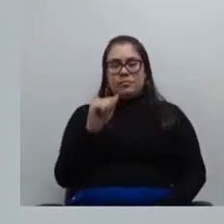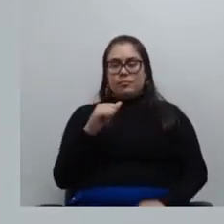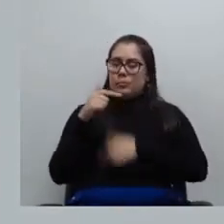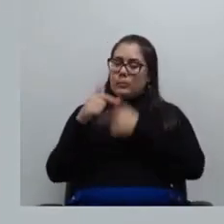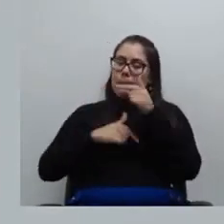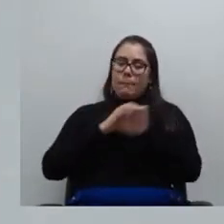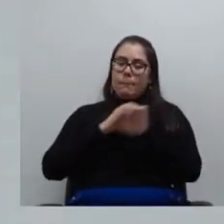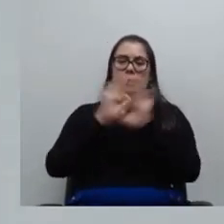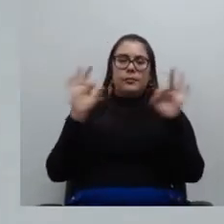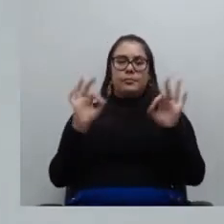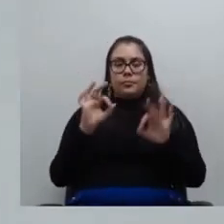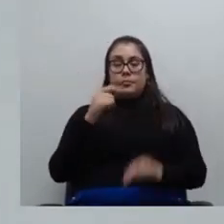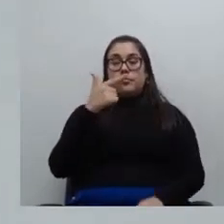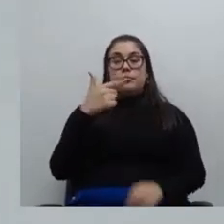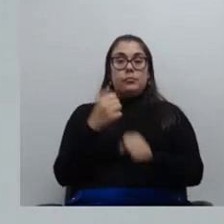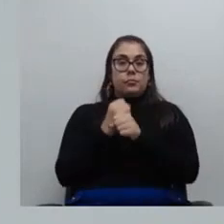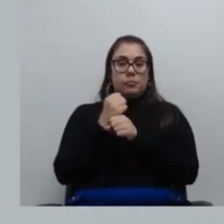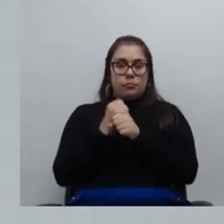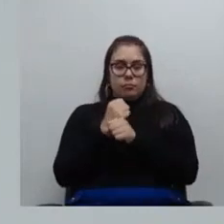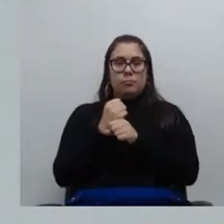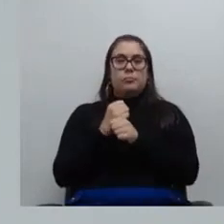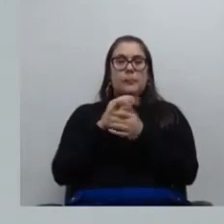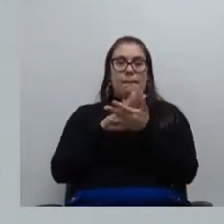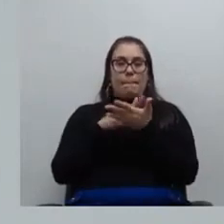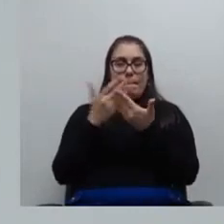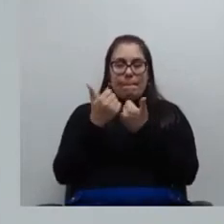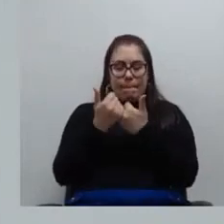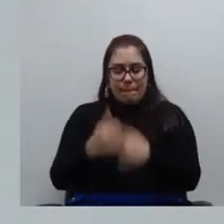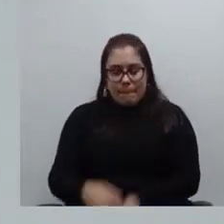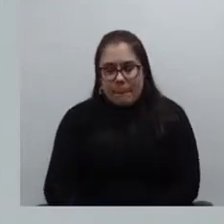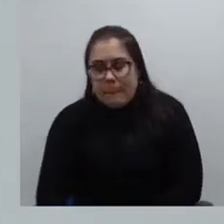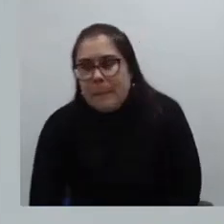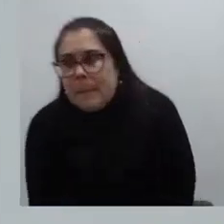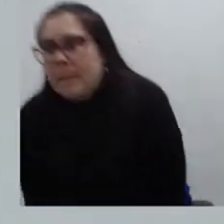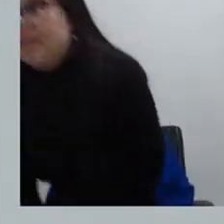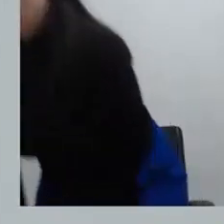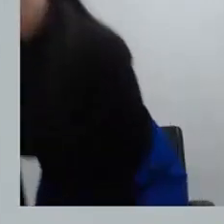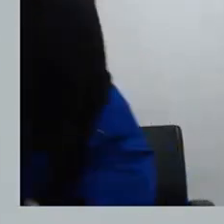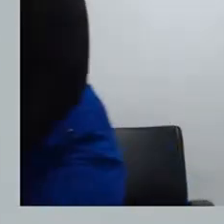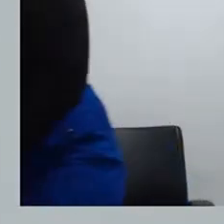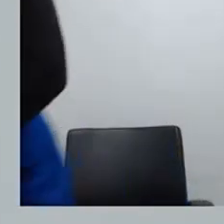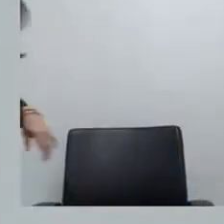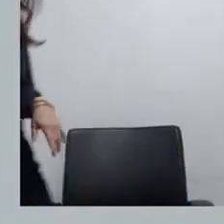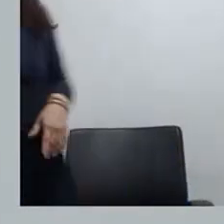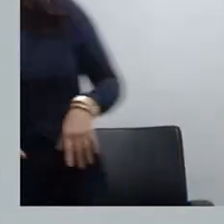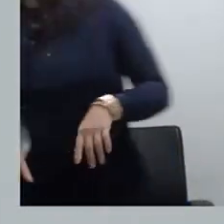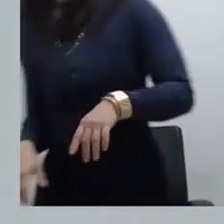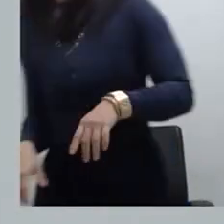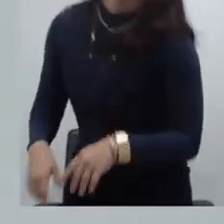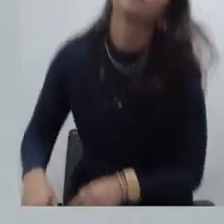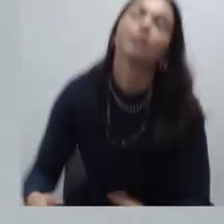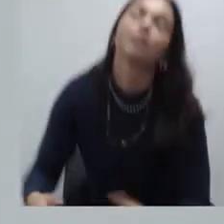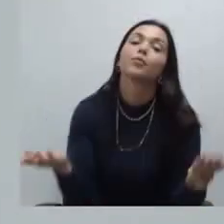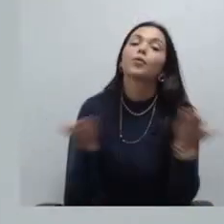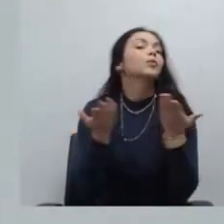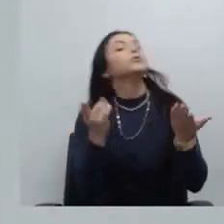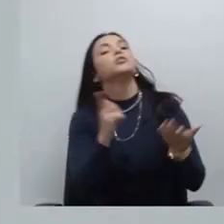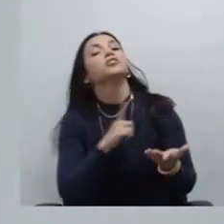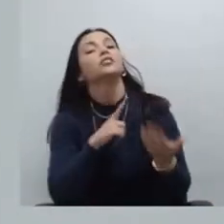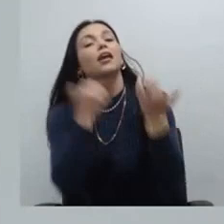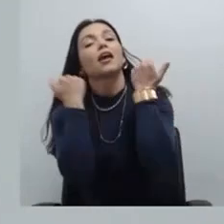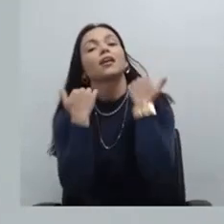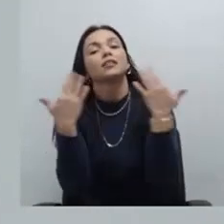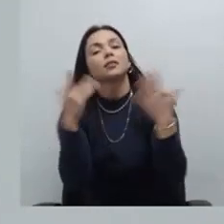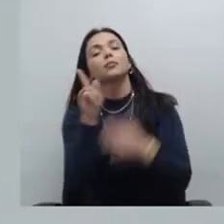dois anos presidente nós teremos hoje a Assembleia Geral Extraordinária da associação convido todos e